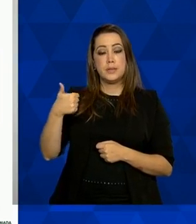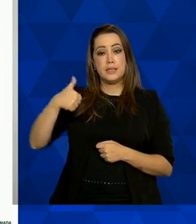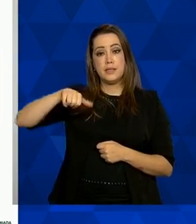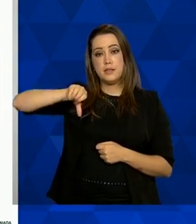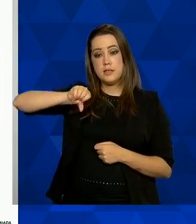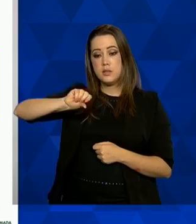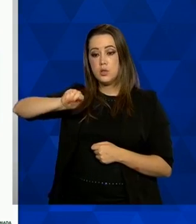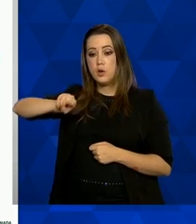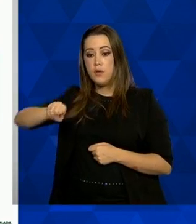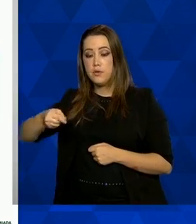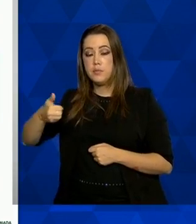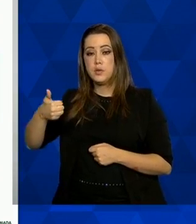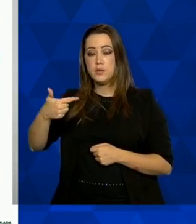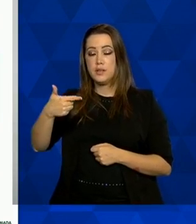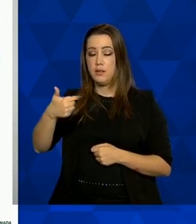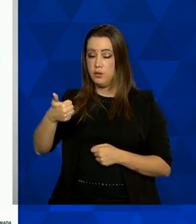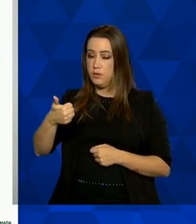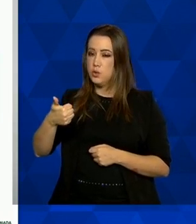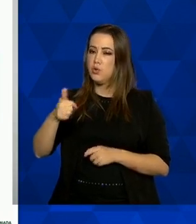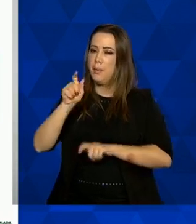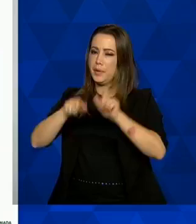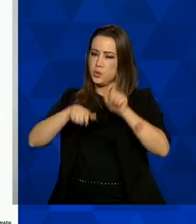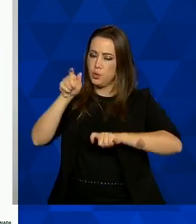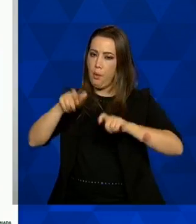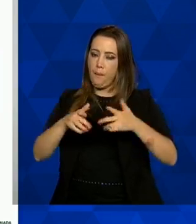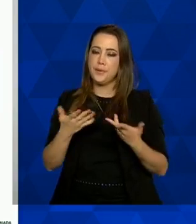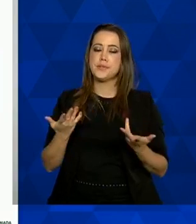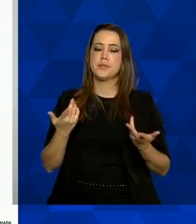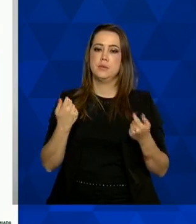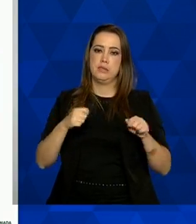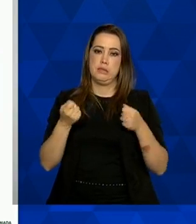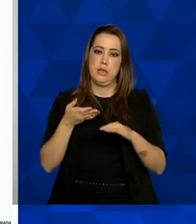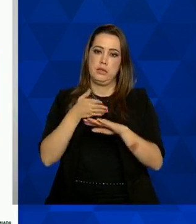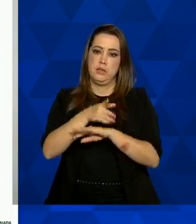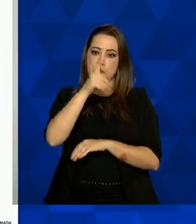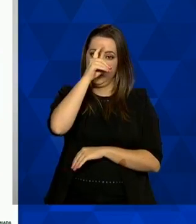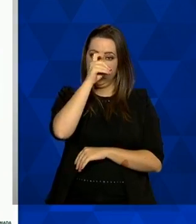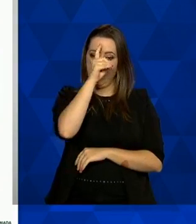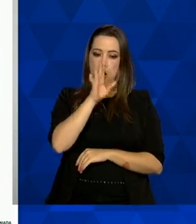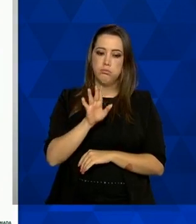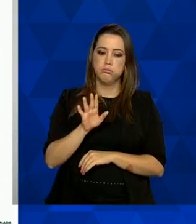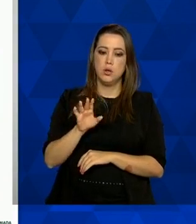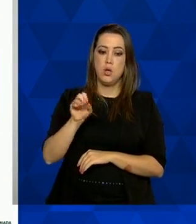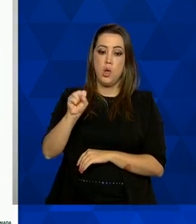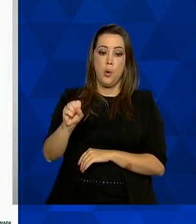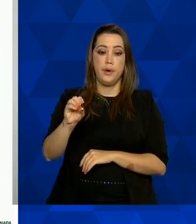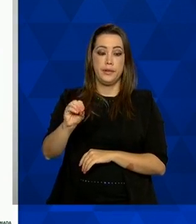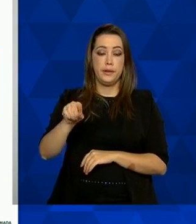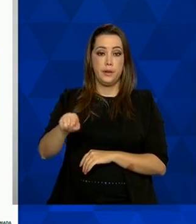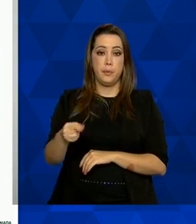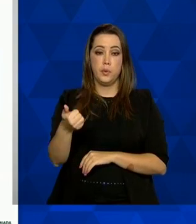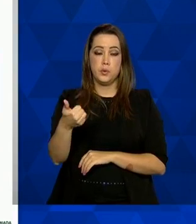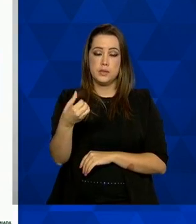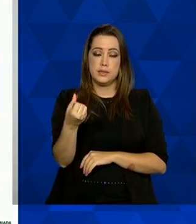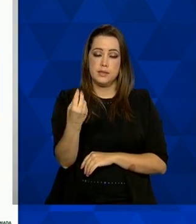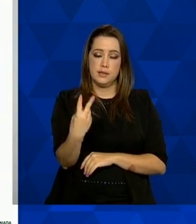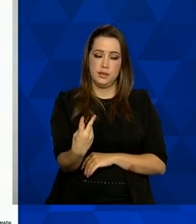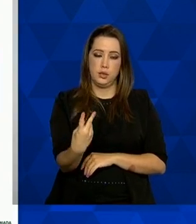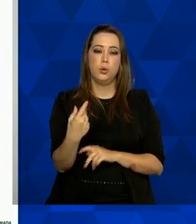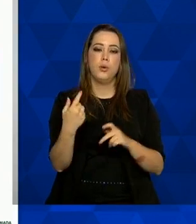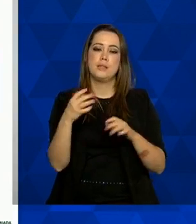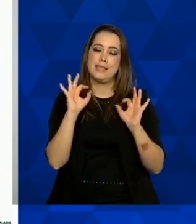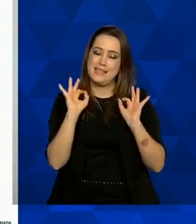a semana epidemiológica 22 dos quais 80.162 foram confirmados por COVID e 60